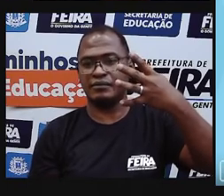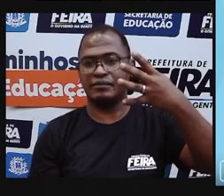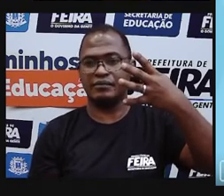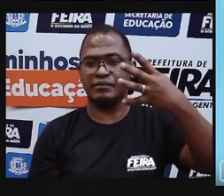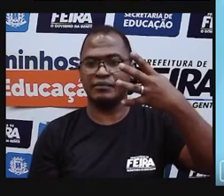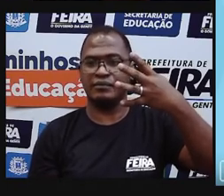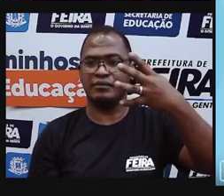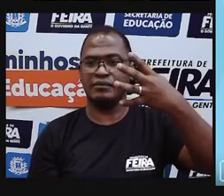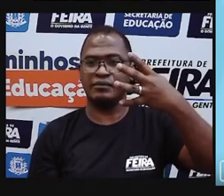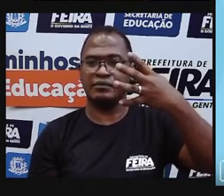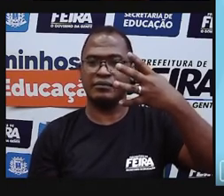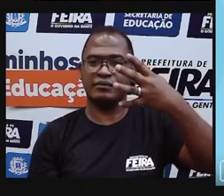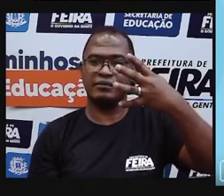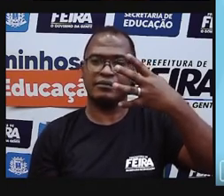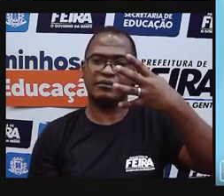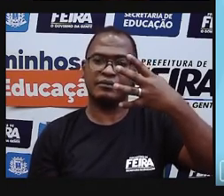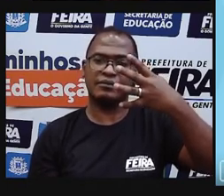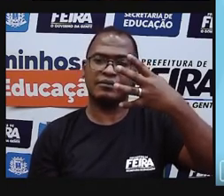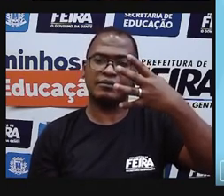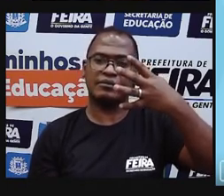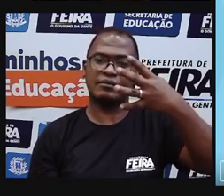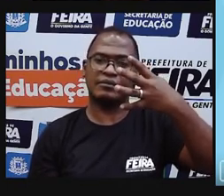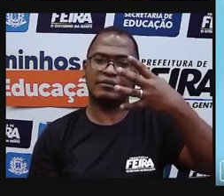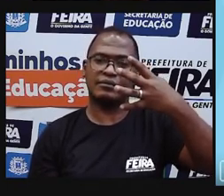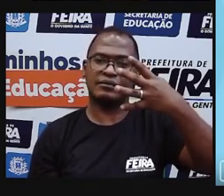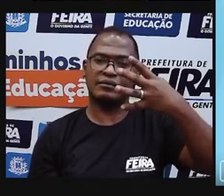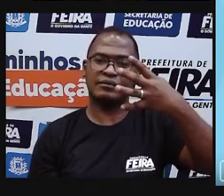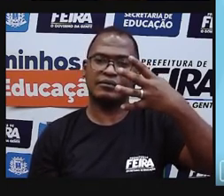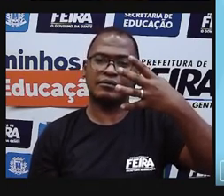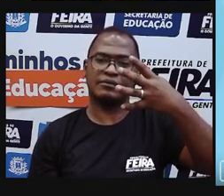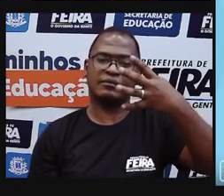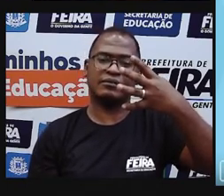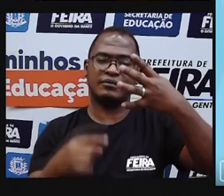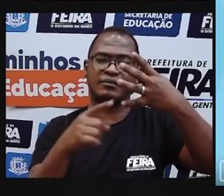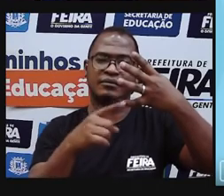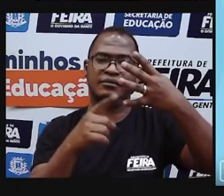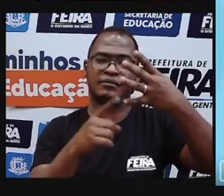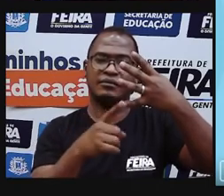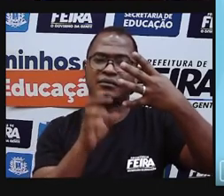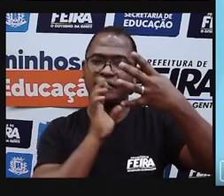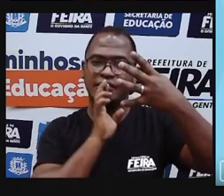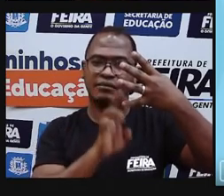unidades de milhar? Sete centenas? Uma dezena e cinco unidades? Aê.